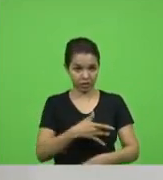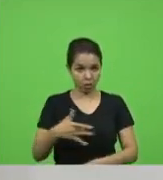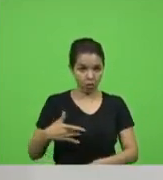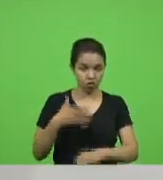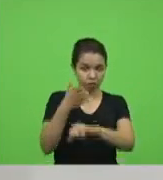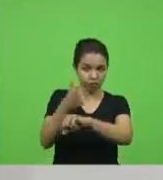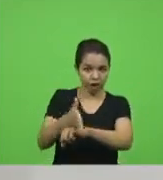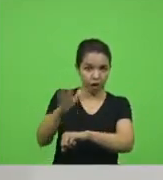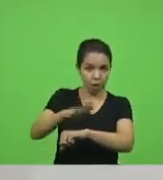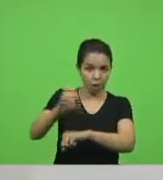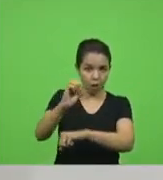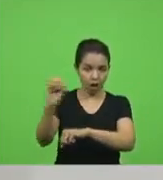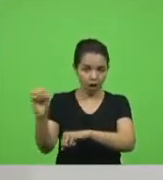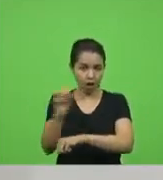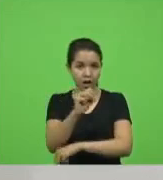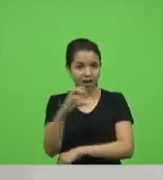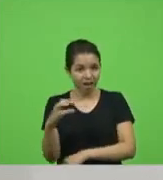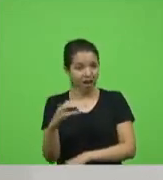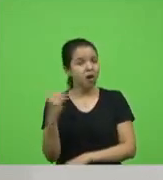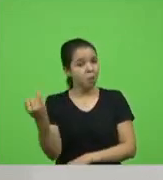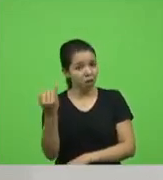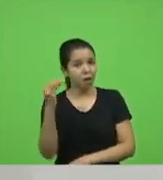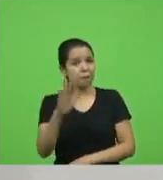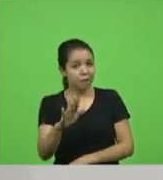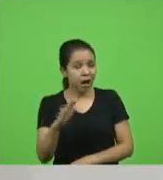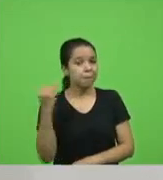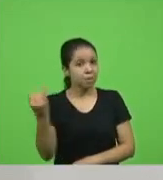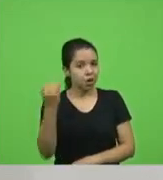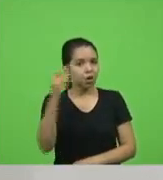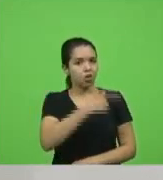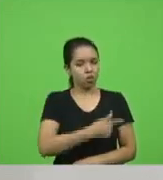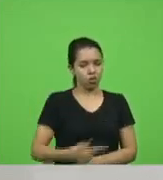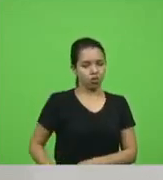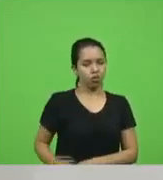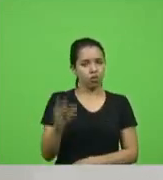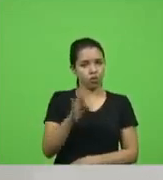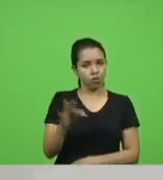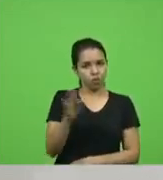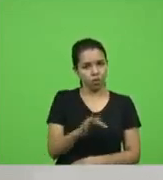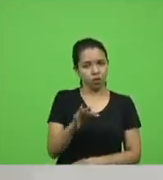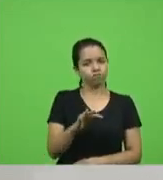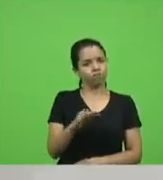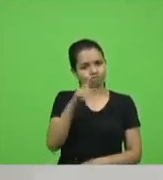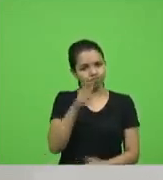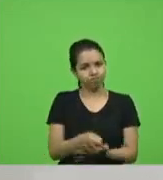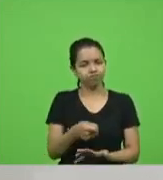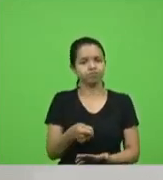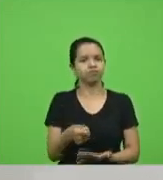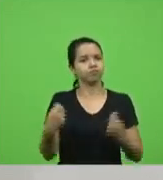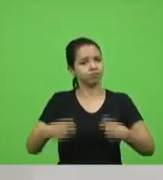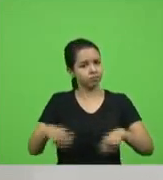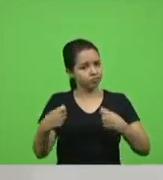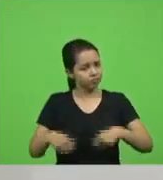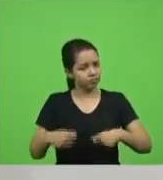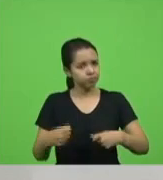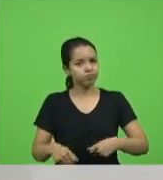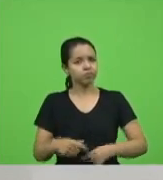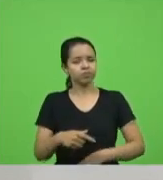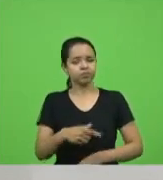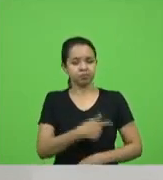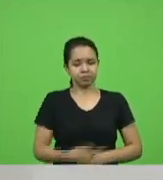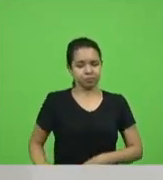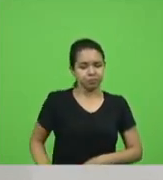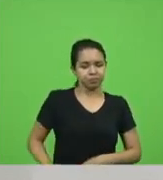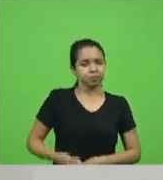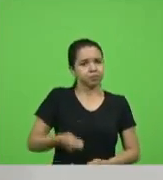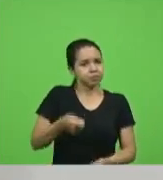que esteja mas é importante que o governo federal tome uma atitude uma providência que os governadores sejam um pouco mais rígidos que os